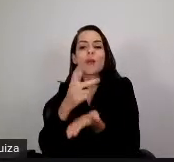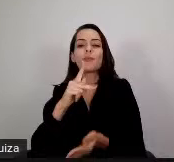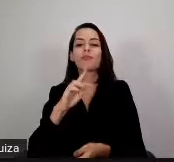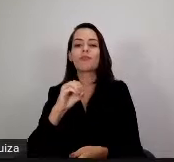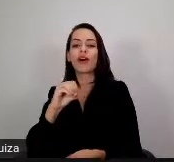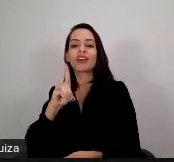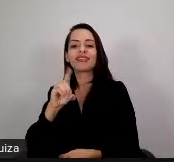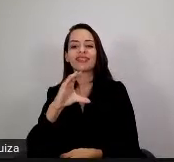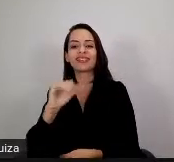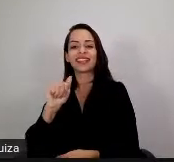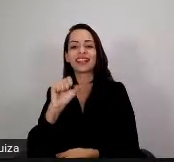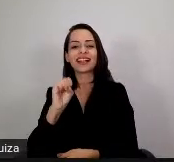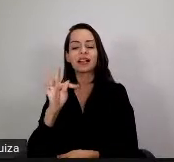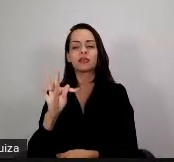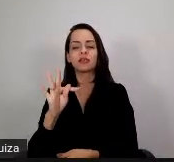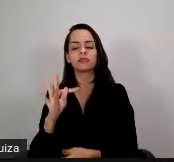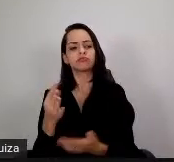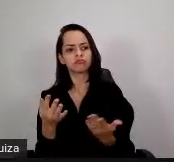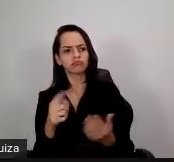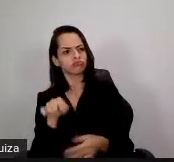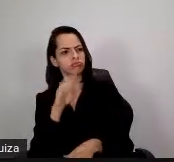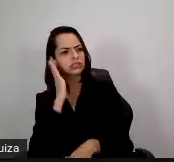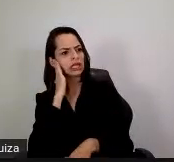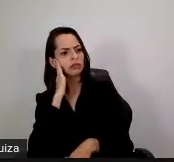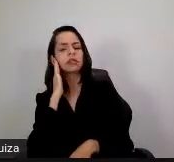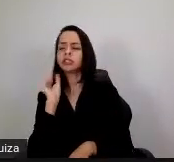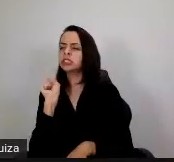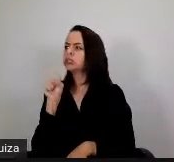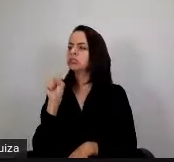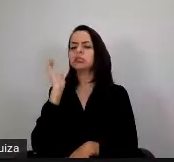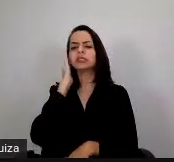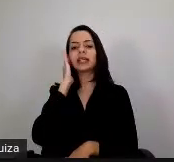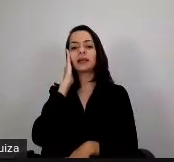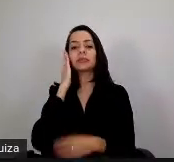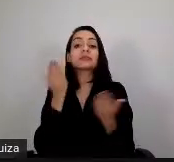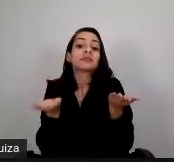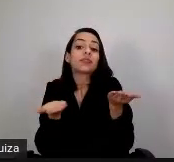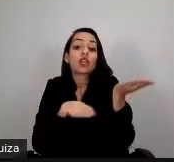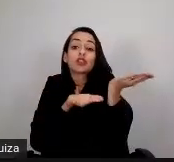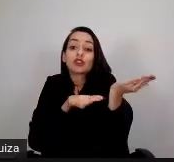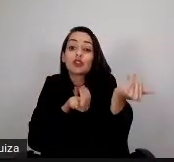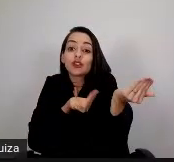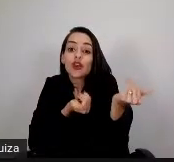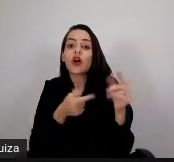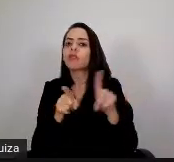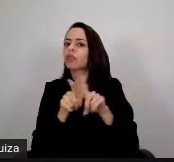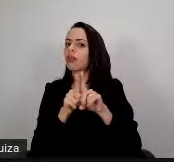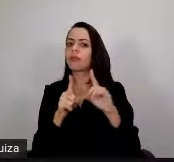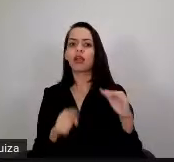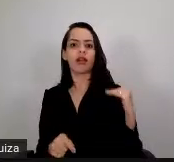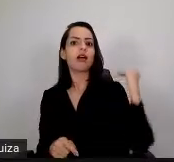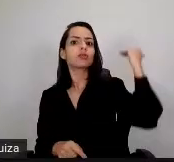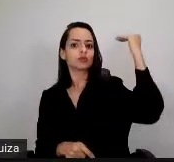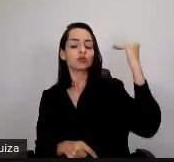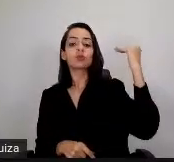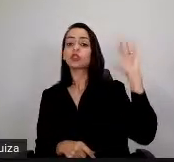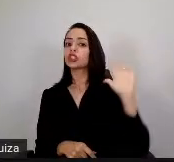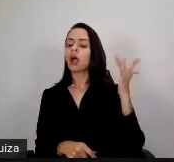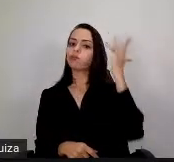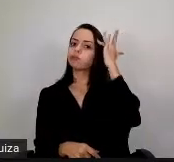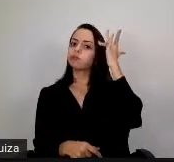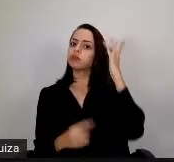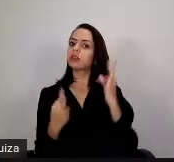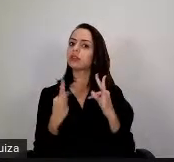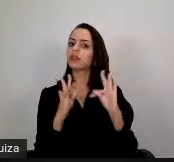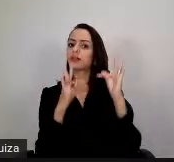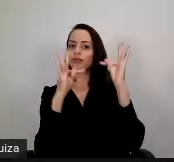desses adolescentes, dos jovens que estão nas nossas instituições, dos adultos também, que são tecnológicos, e para a